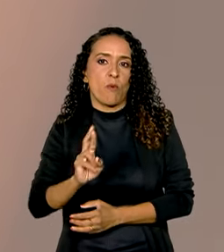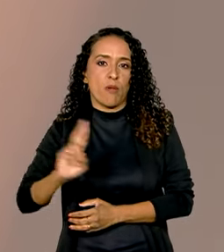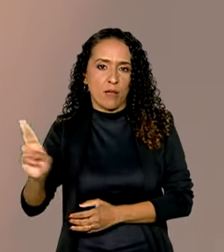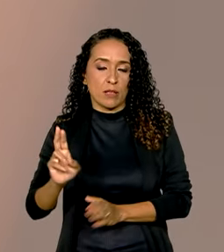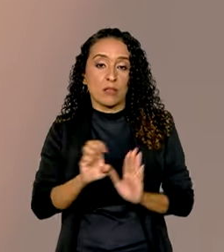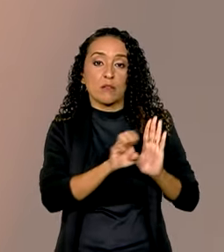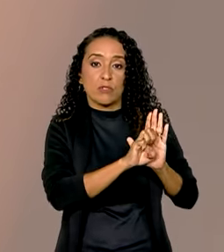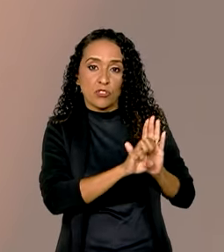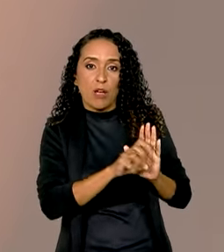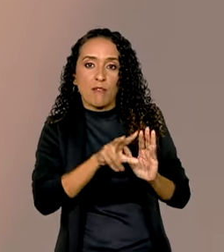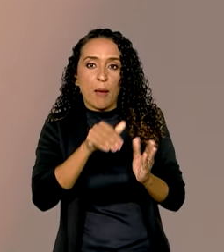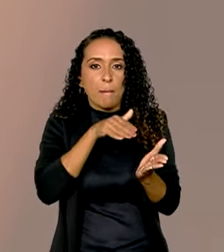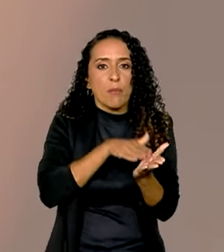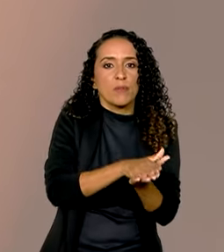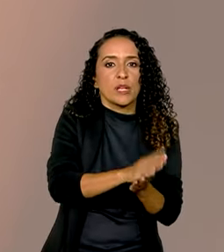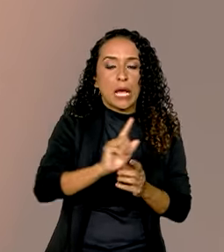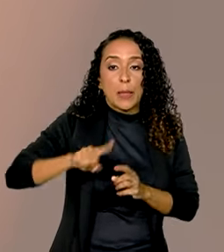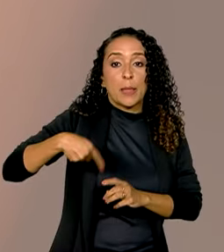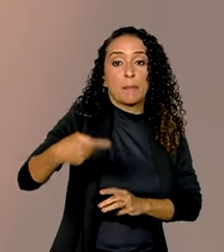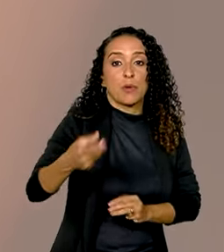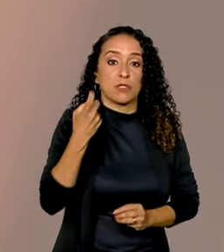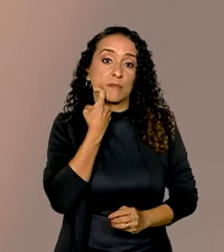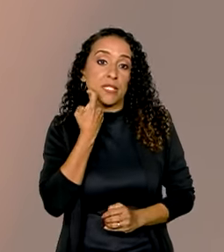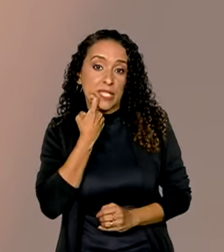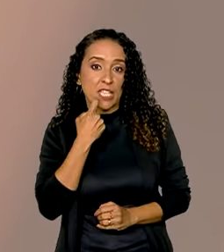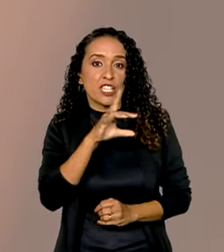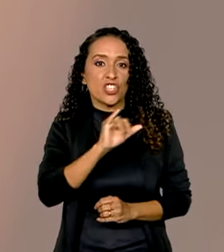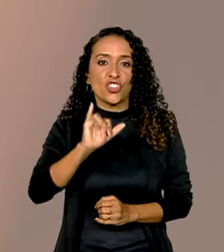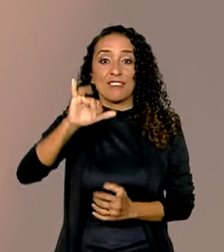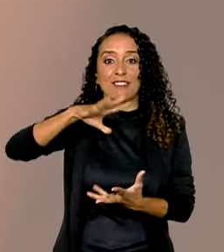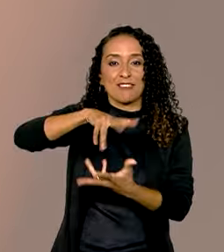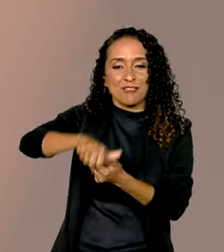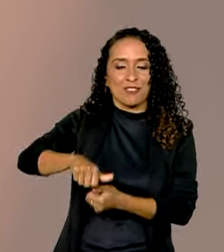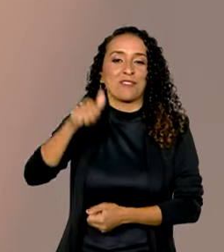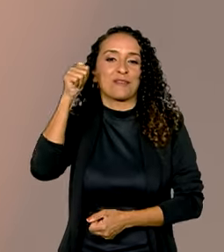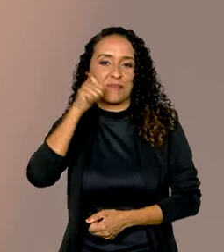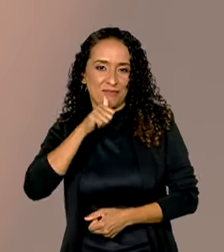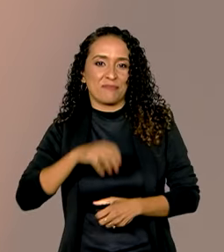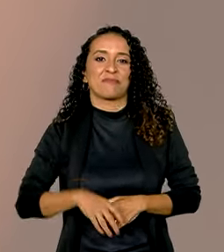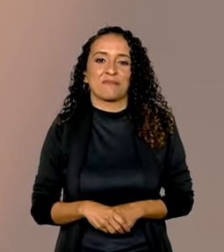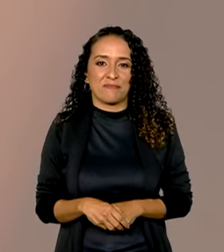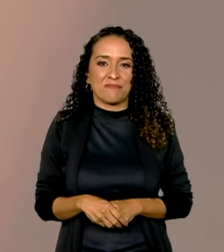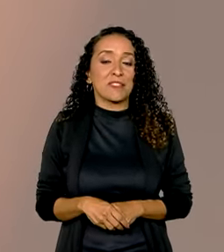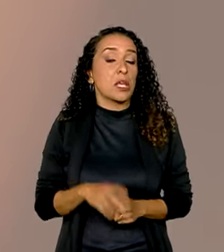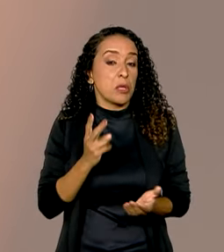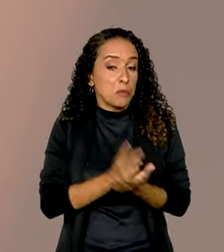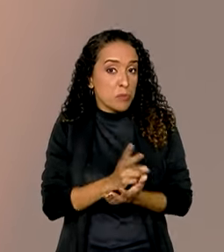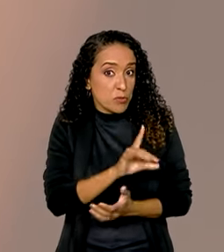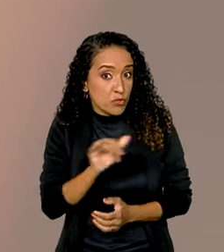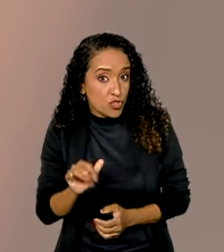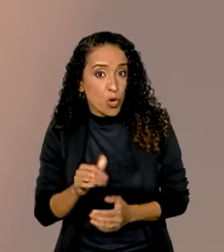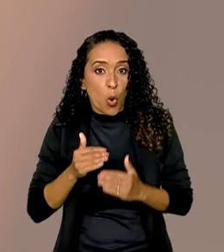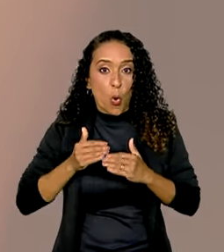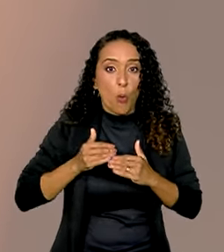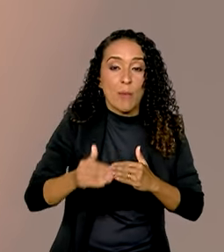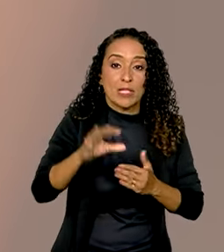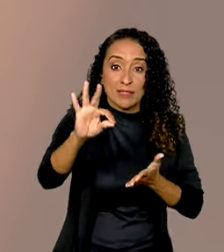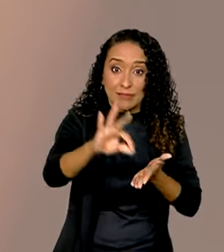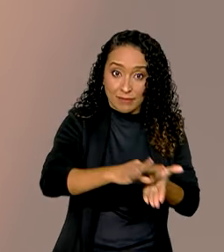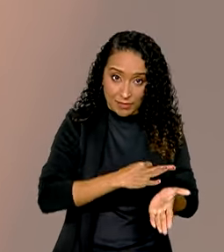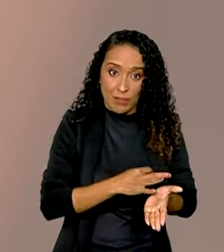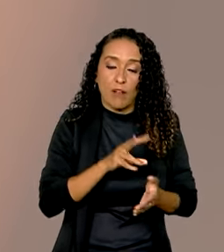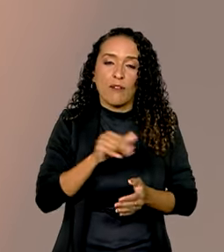O edital será publicado na próxima sexta-feira, Dia Internacional da Mulher. No mesmo dia, começam as